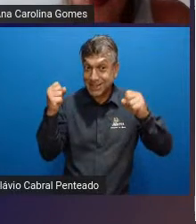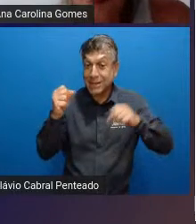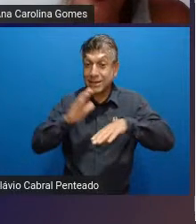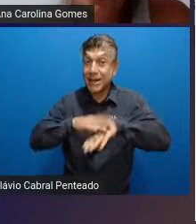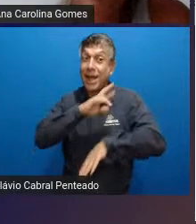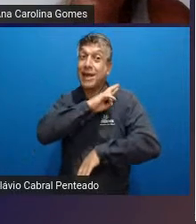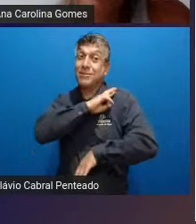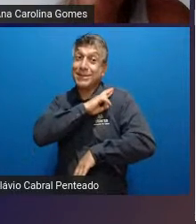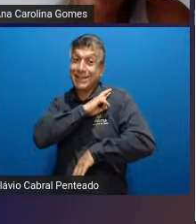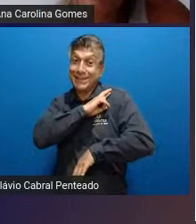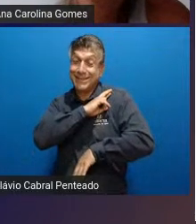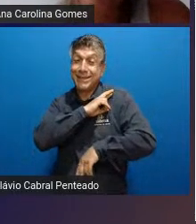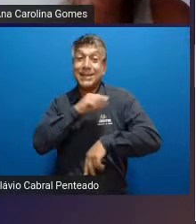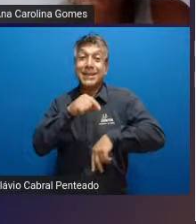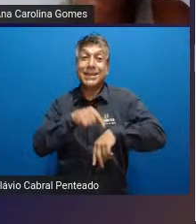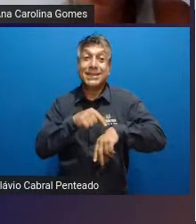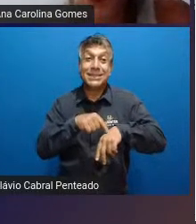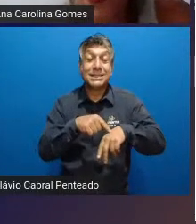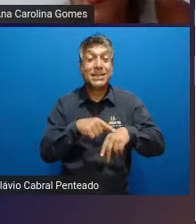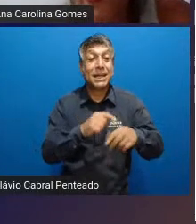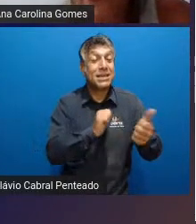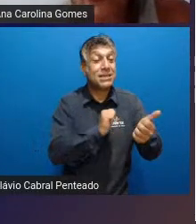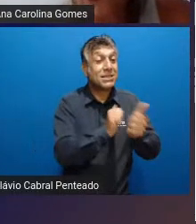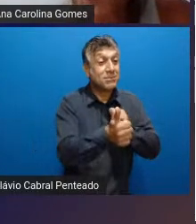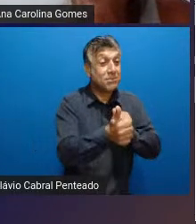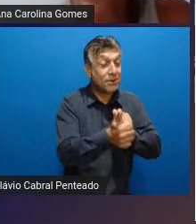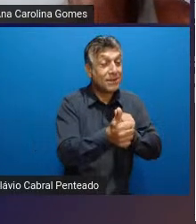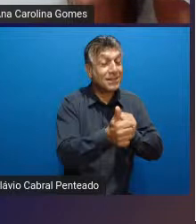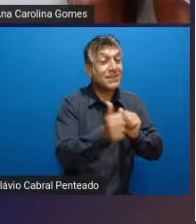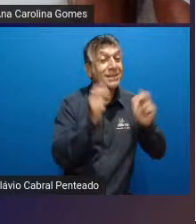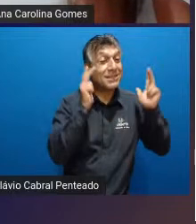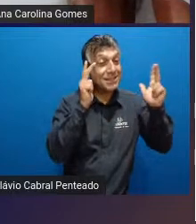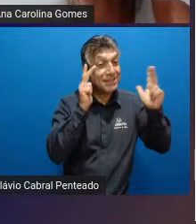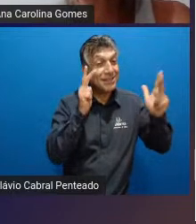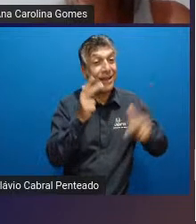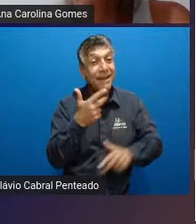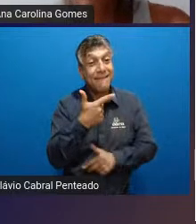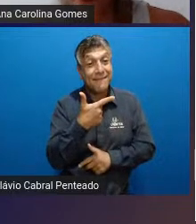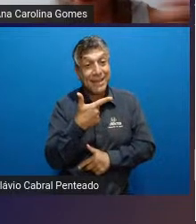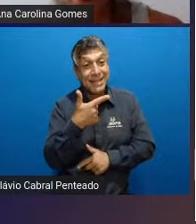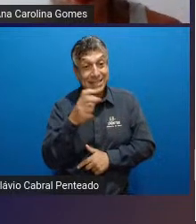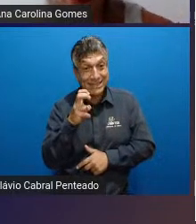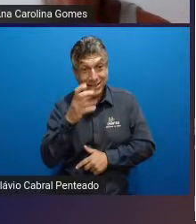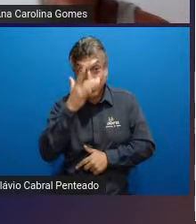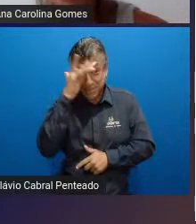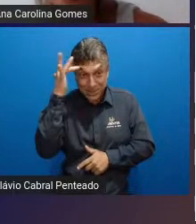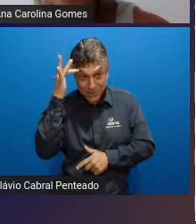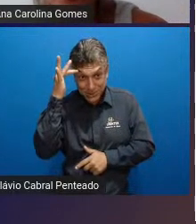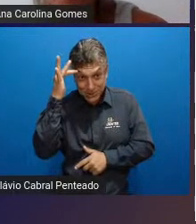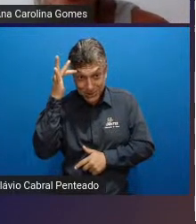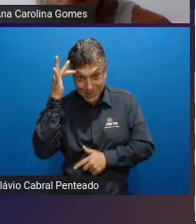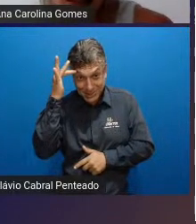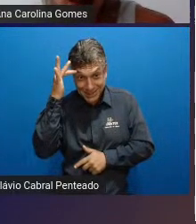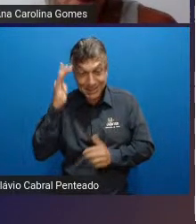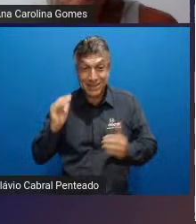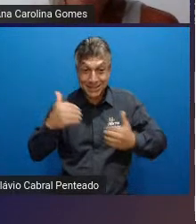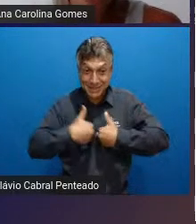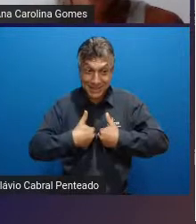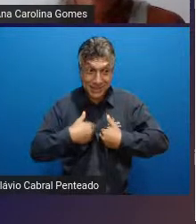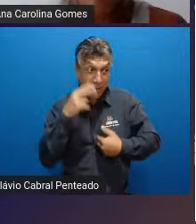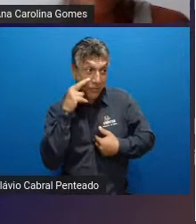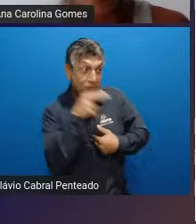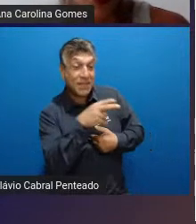deles durante um programa de esporte de lazer de 25 indivíduos com TEA também foi por oito semanas